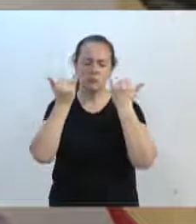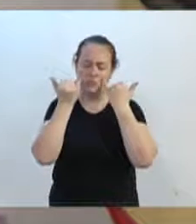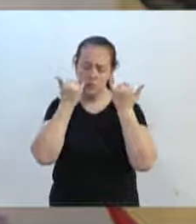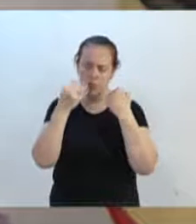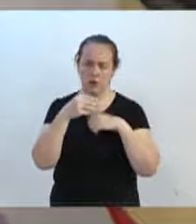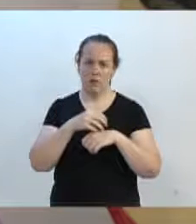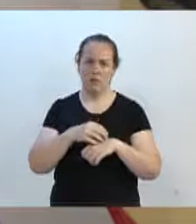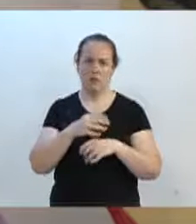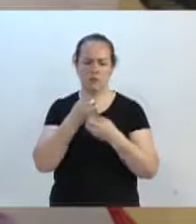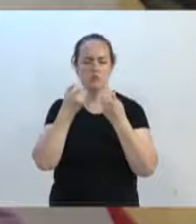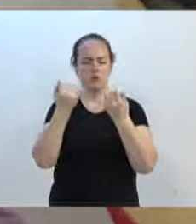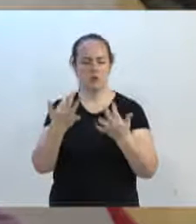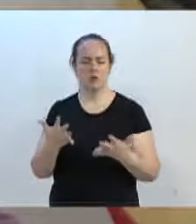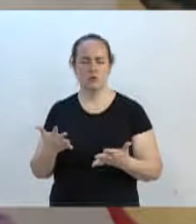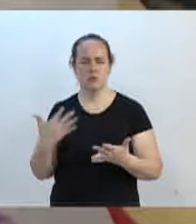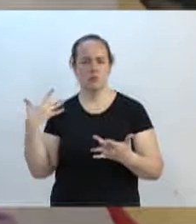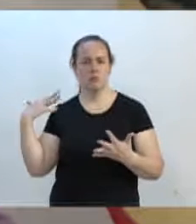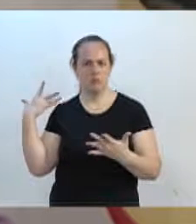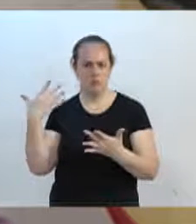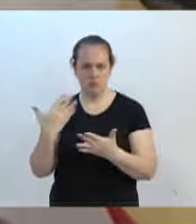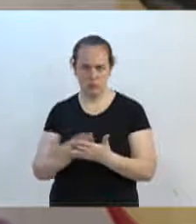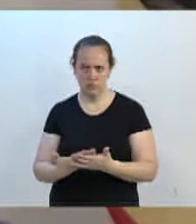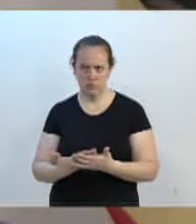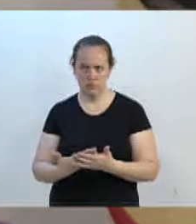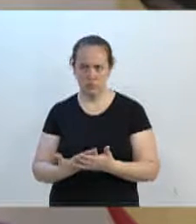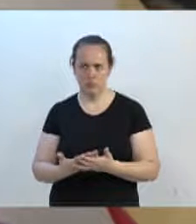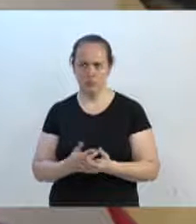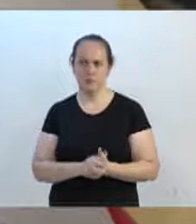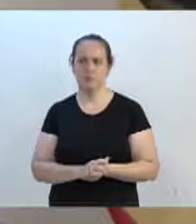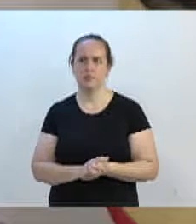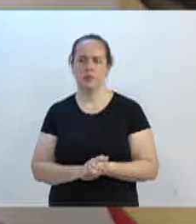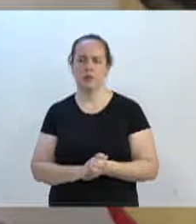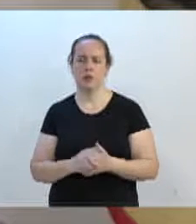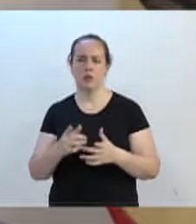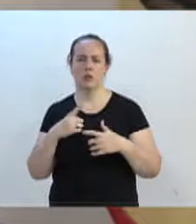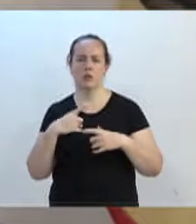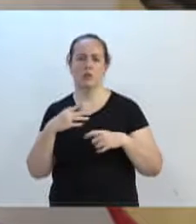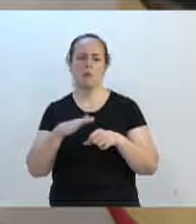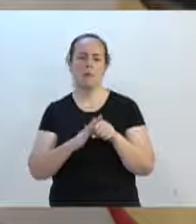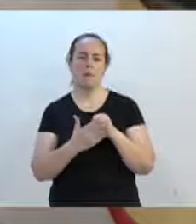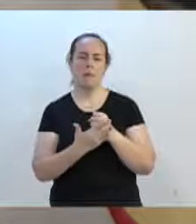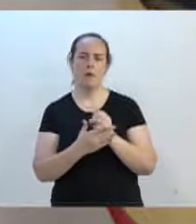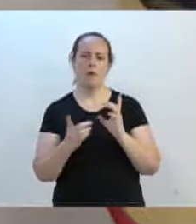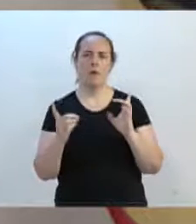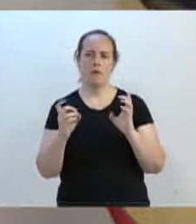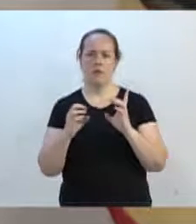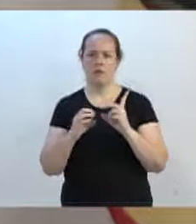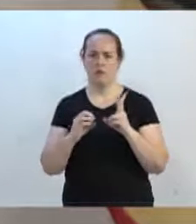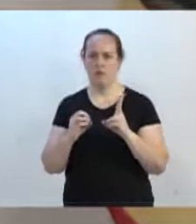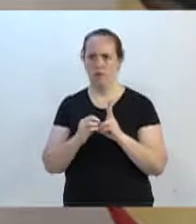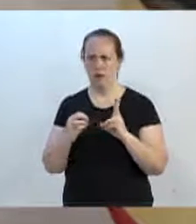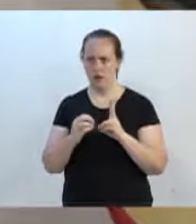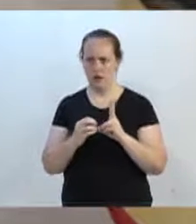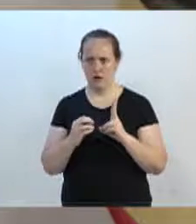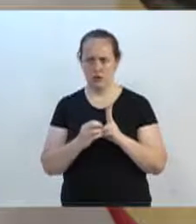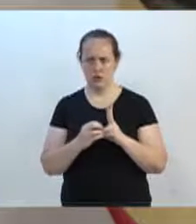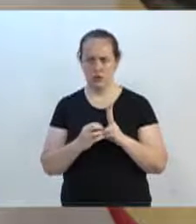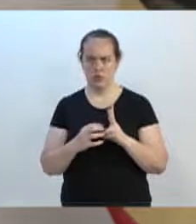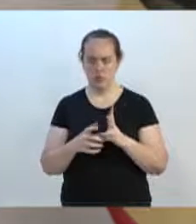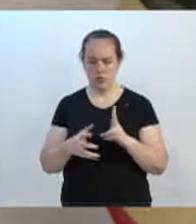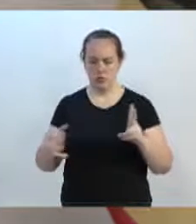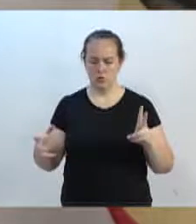últimas semanas, até o CI Arão Rebelo, localizado no bairro da Vera Grande, com a nossa diretora Rita.